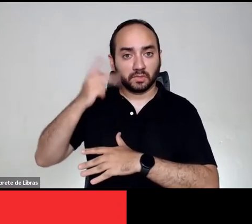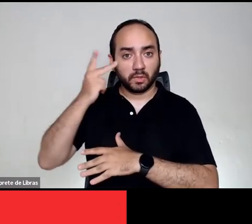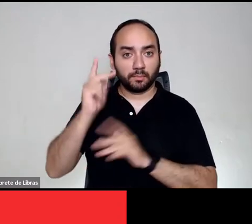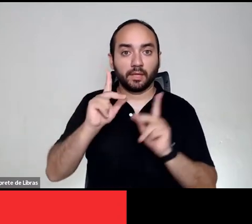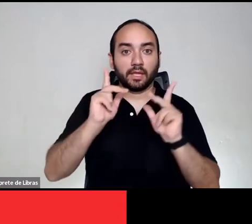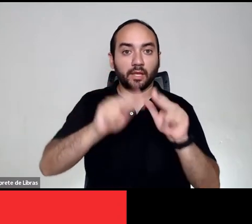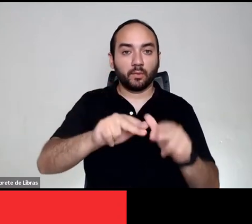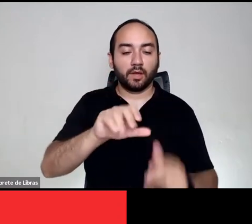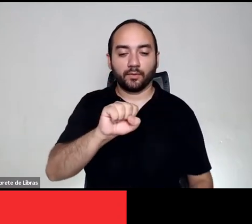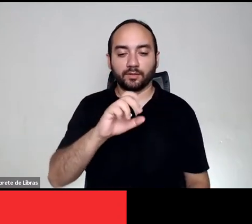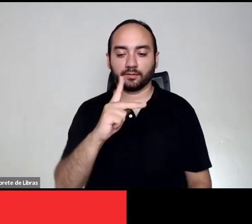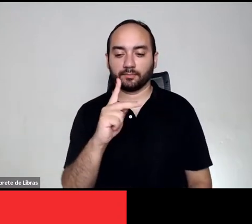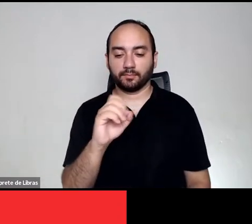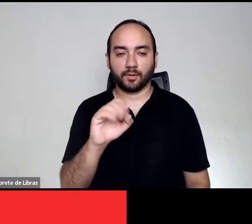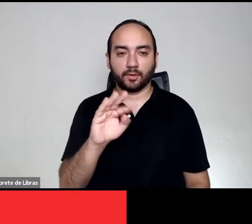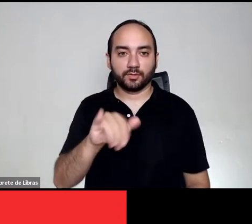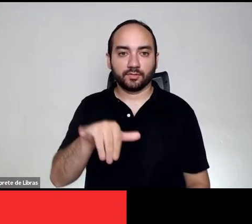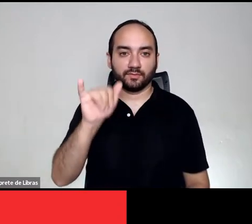fazendo o meu comercial.